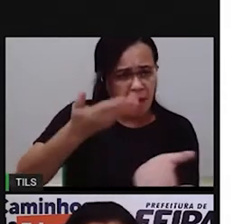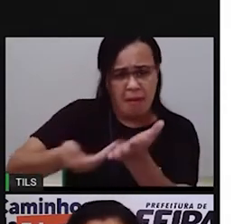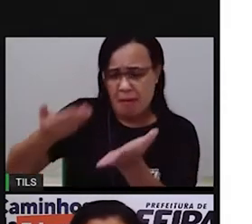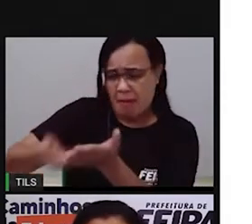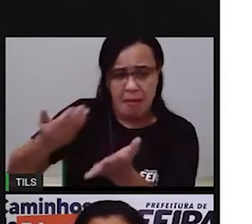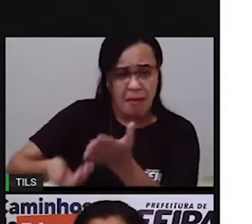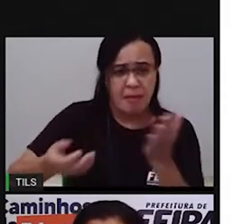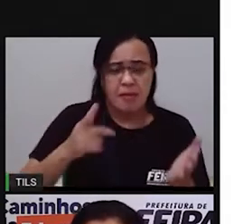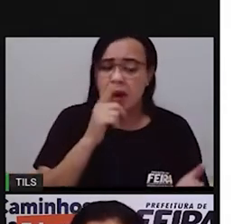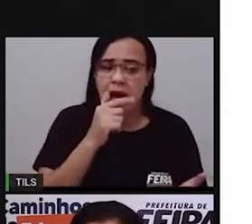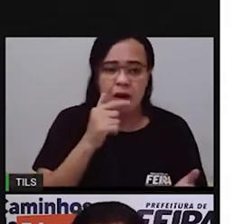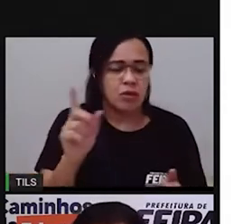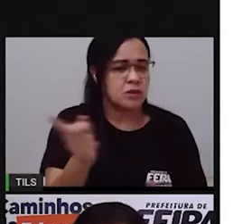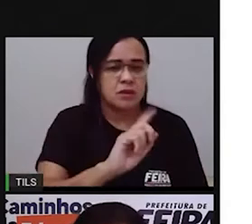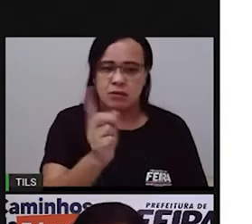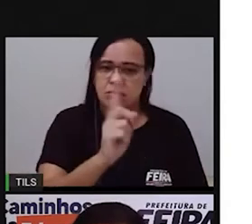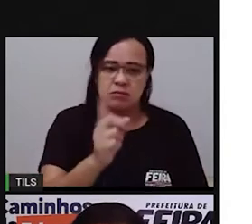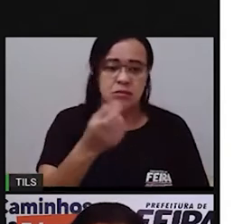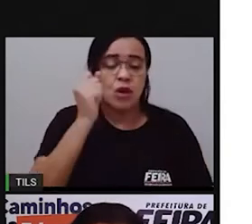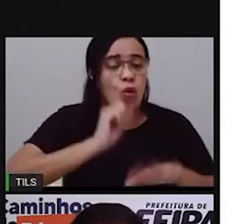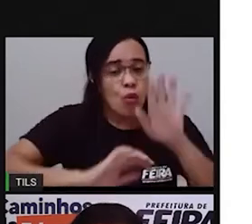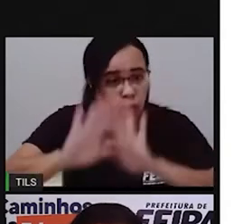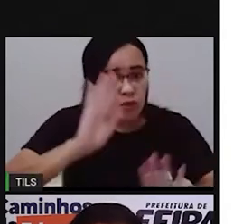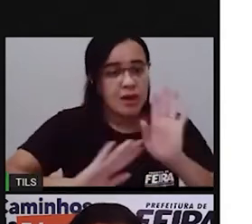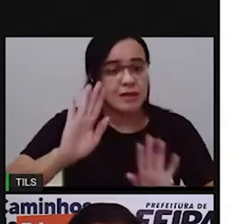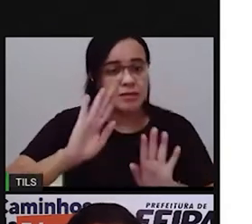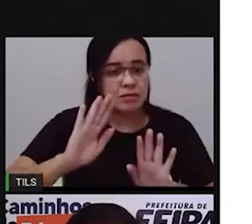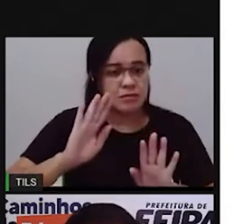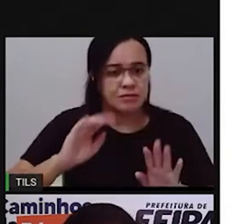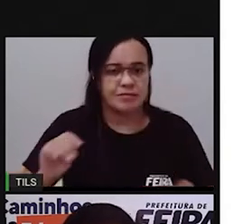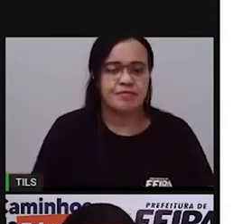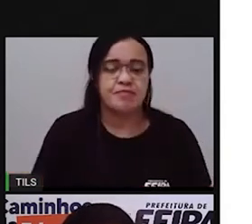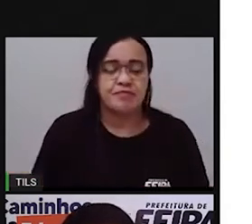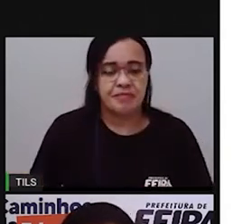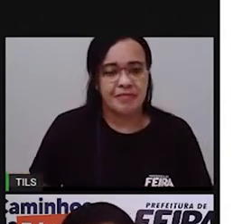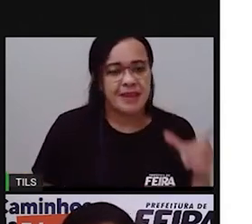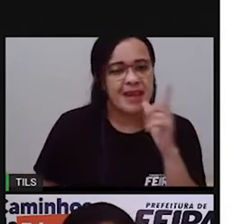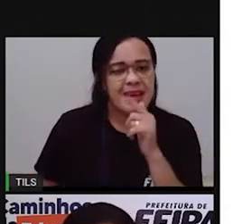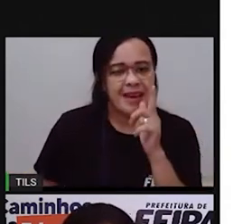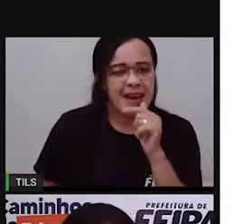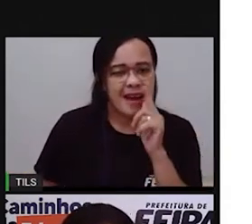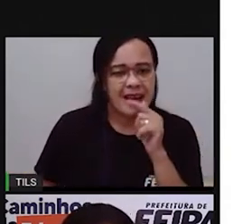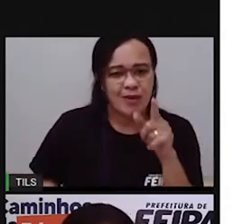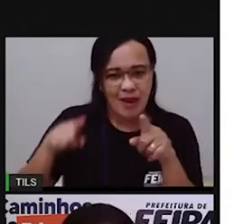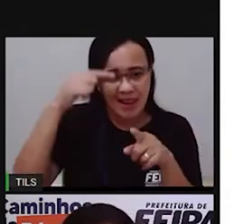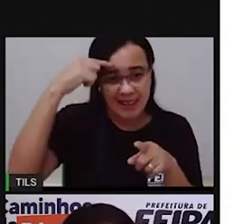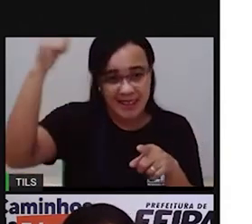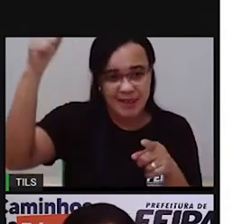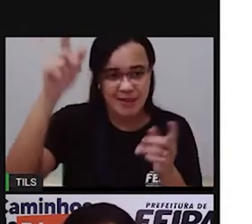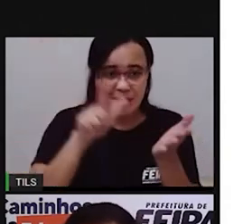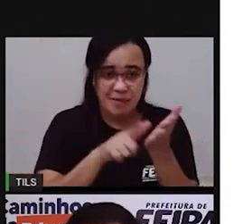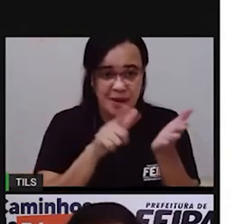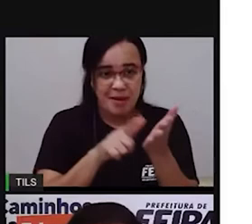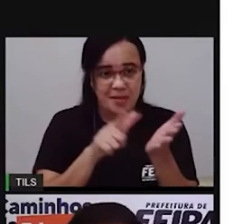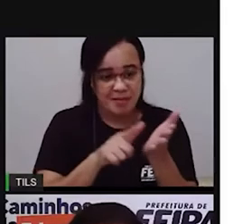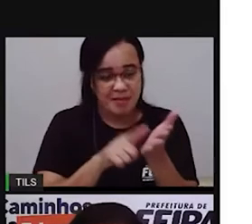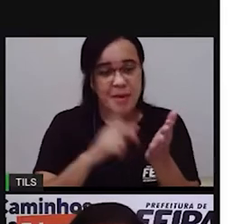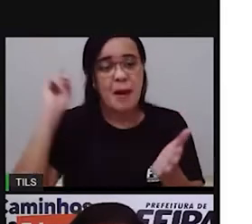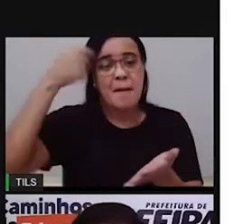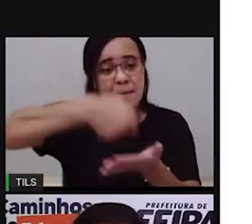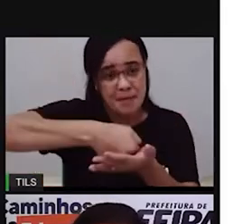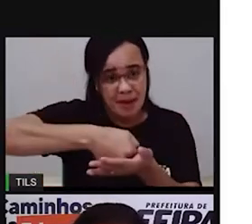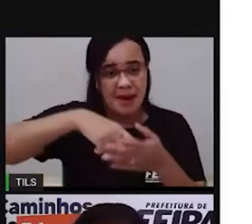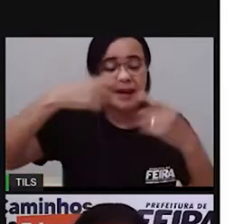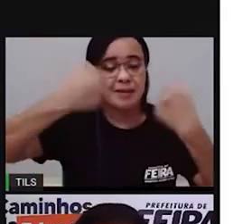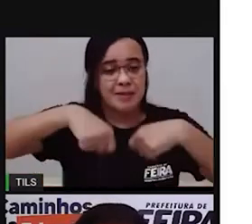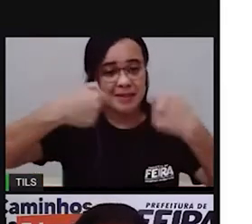Vamos agora ver um exemplo de uma conta de água Como eu falei para vocês nas comunidades em que